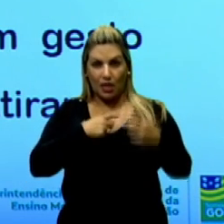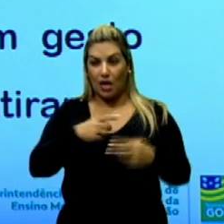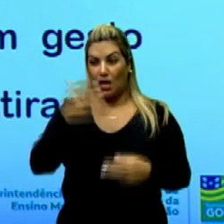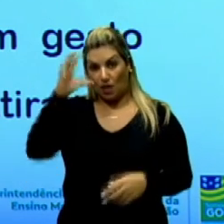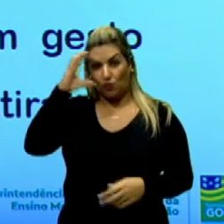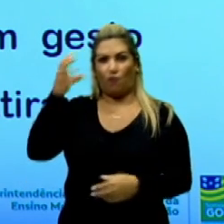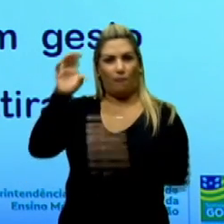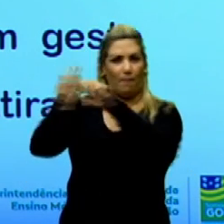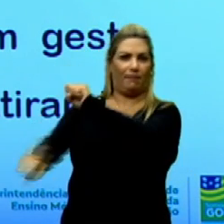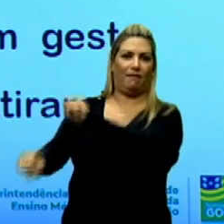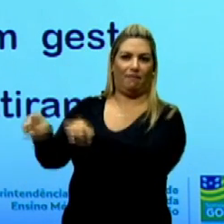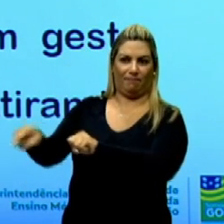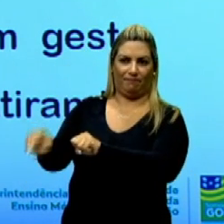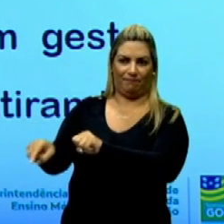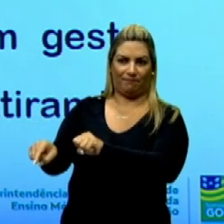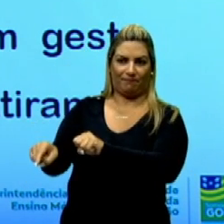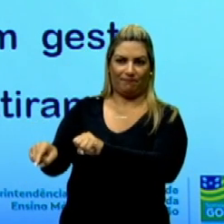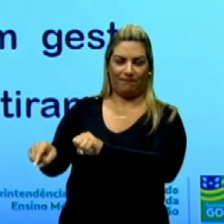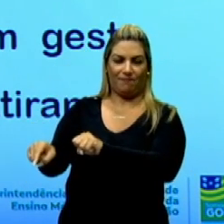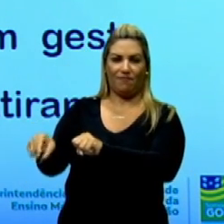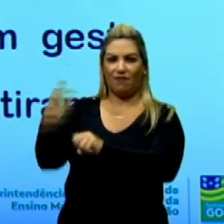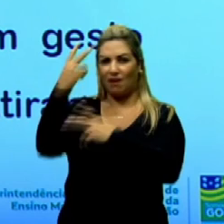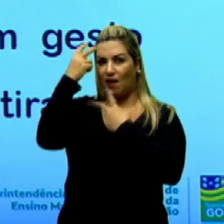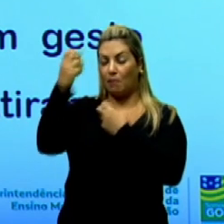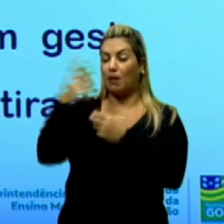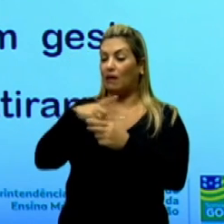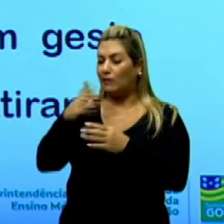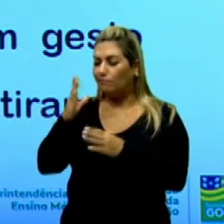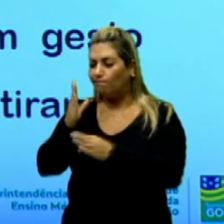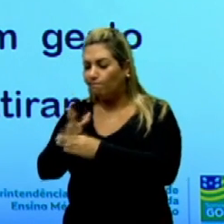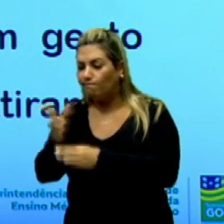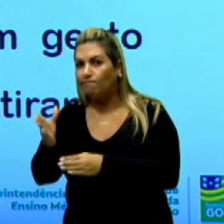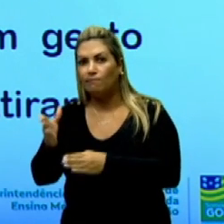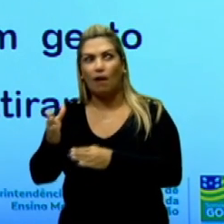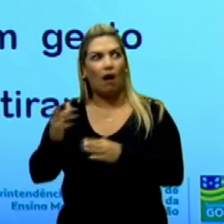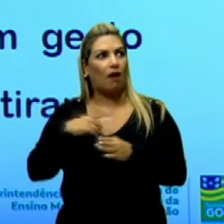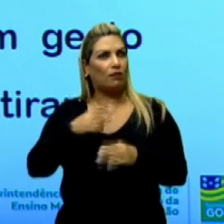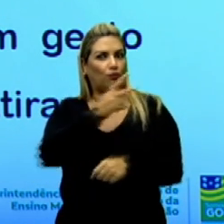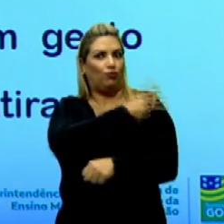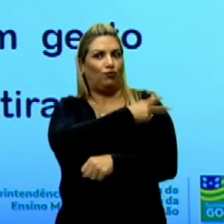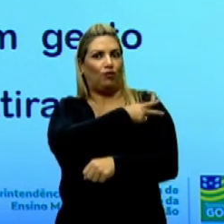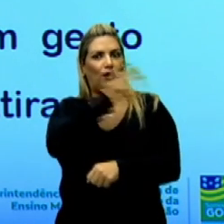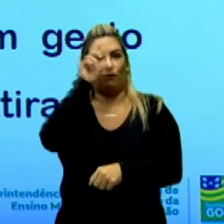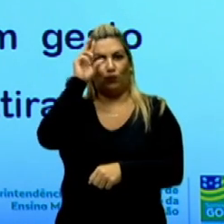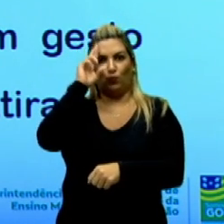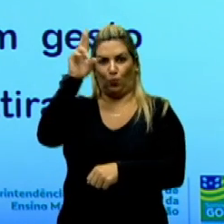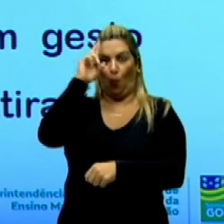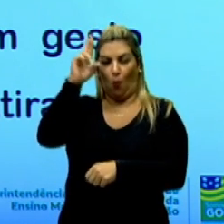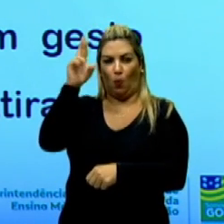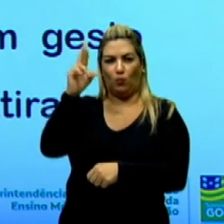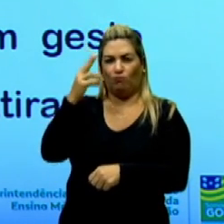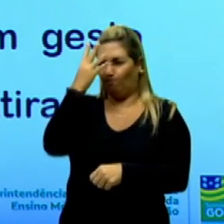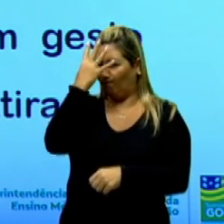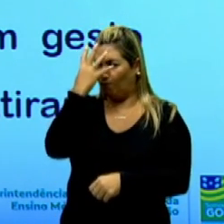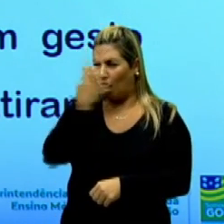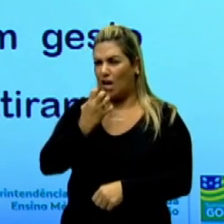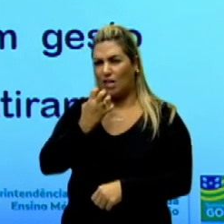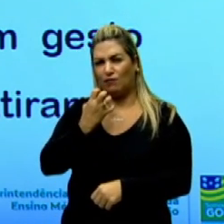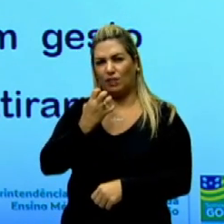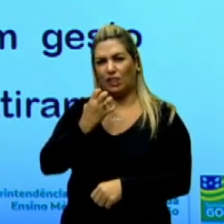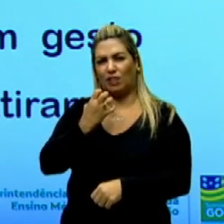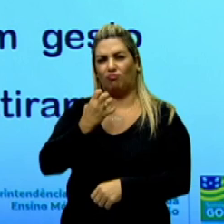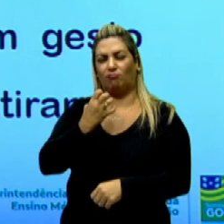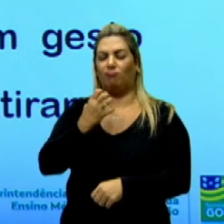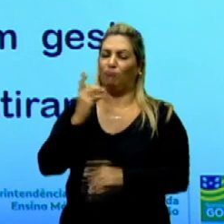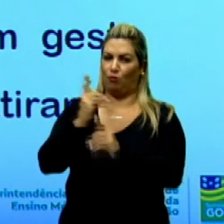essa cabra. Só que, ele se depara com o dono, o proprietário, que vem muito enfurecido. Então,